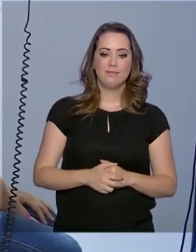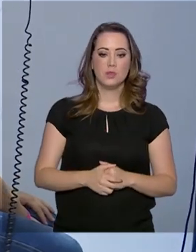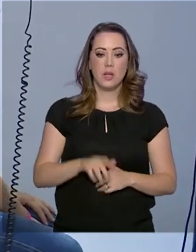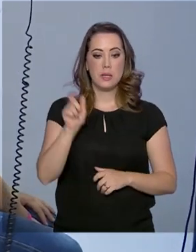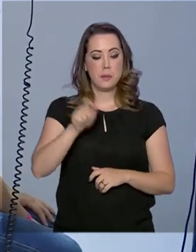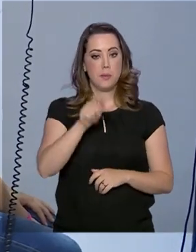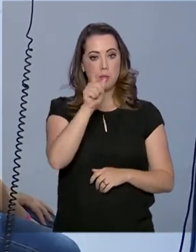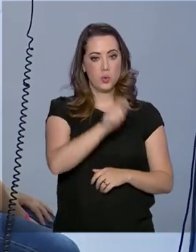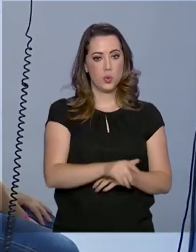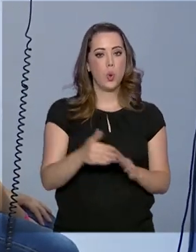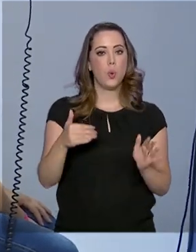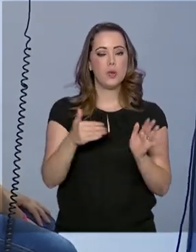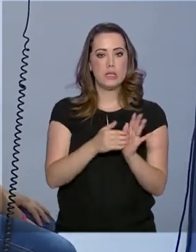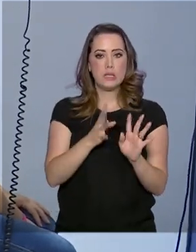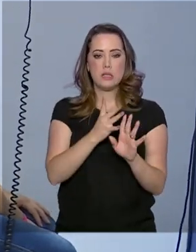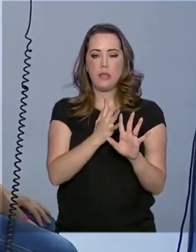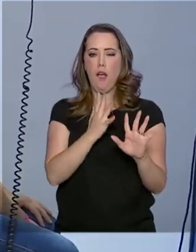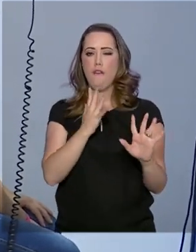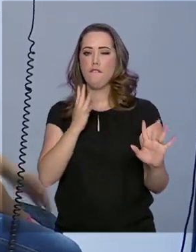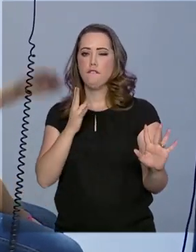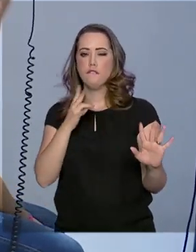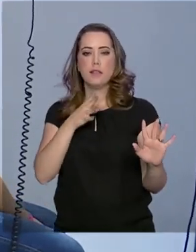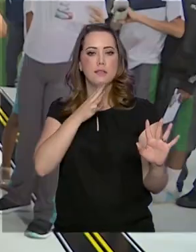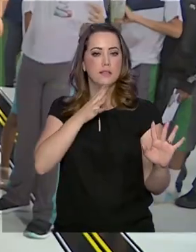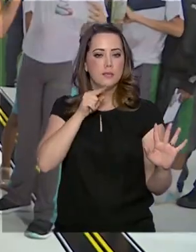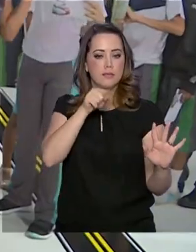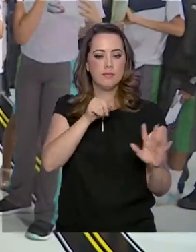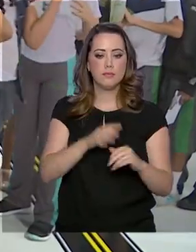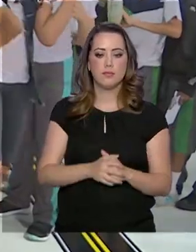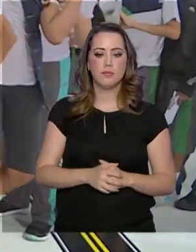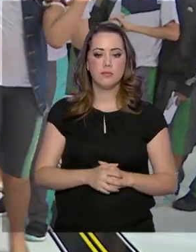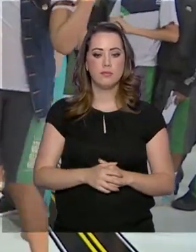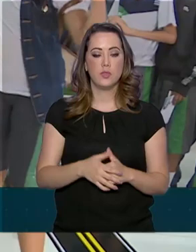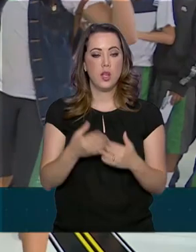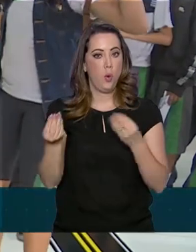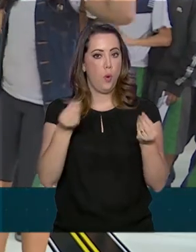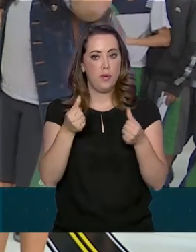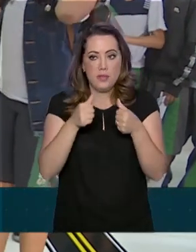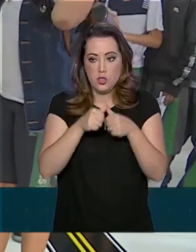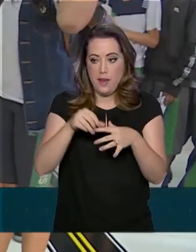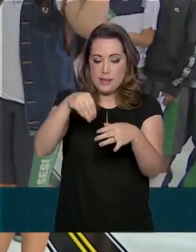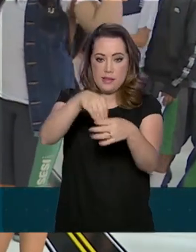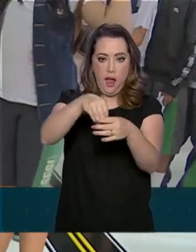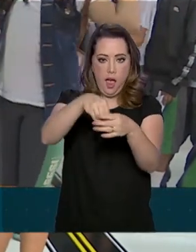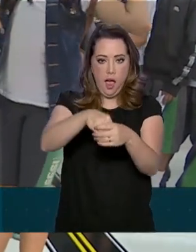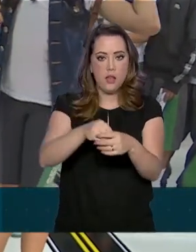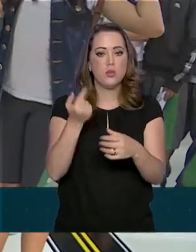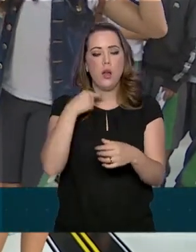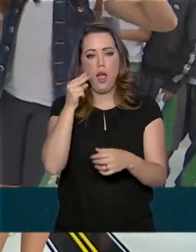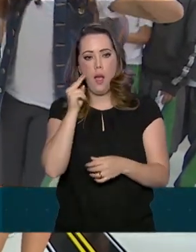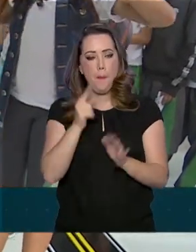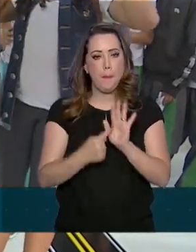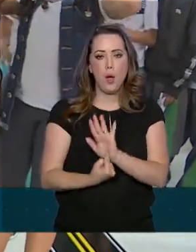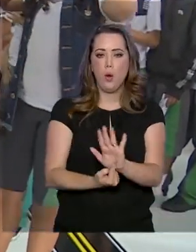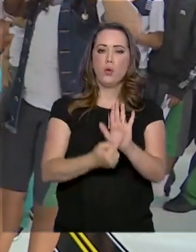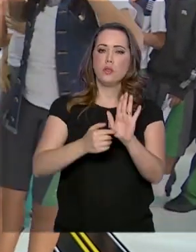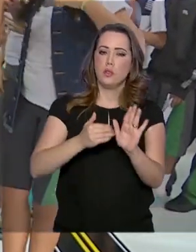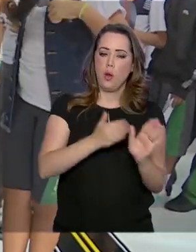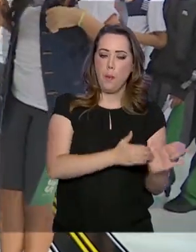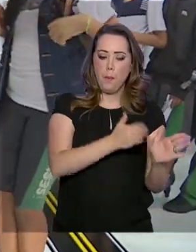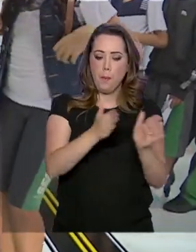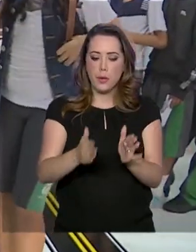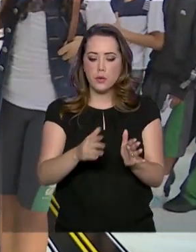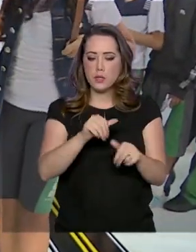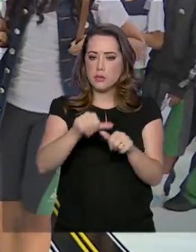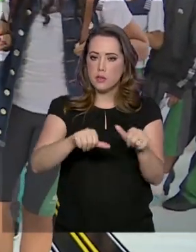visitantes fazem até fila para essa visita. É como se você estivesse dentro da usina mesmo, vai passando pelos processos que fazem até a